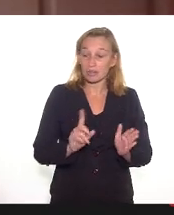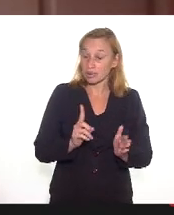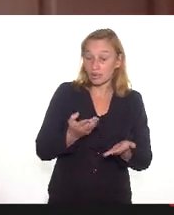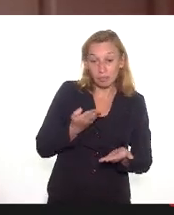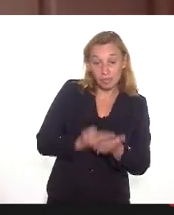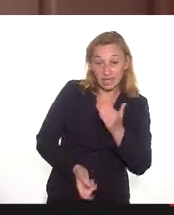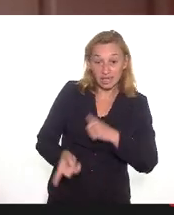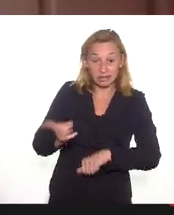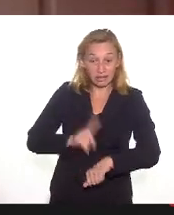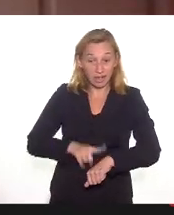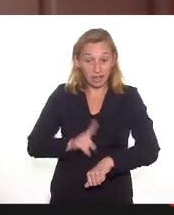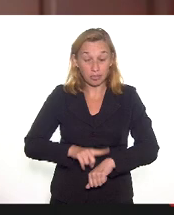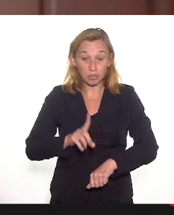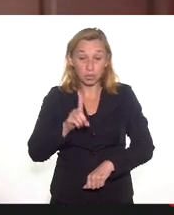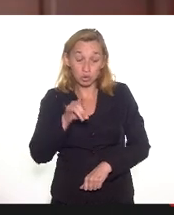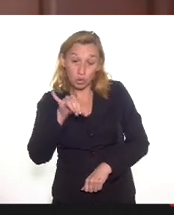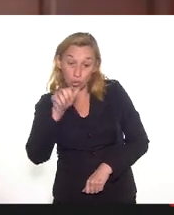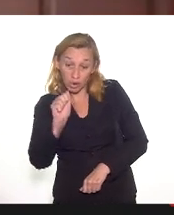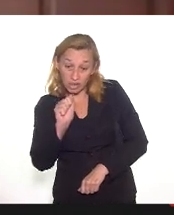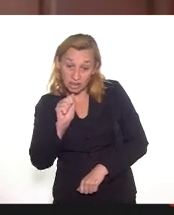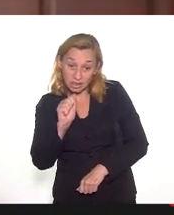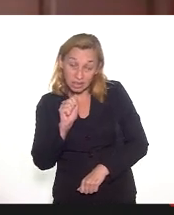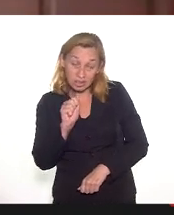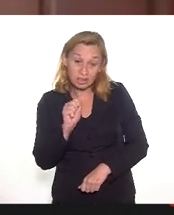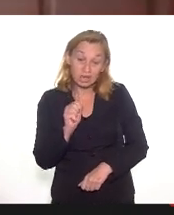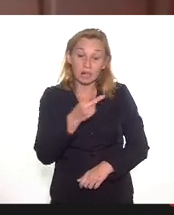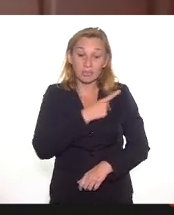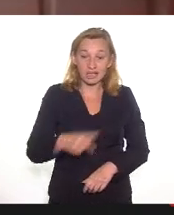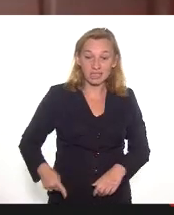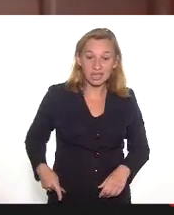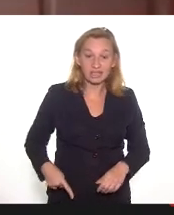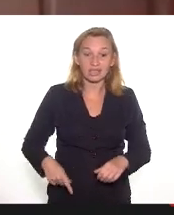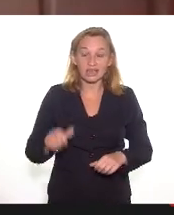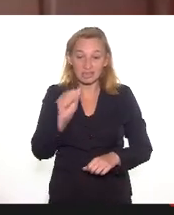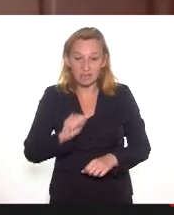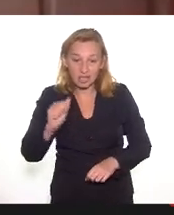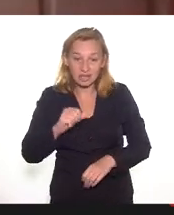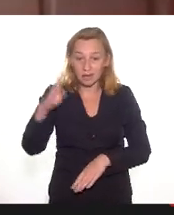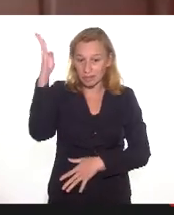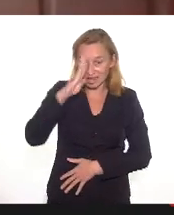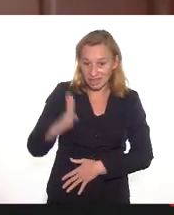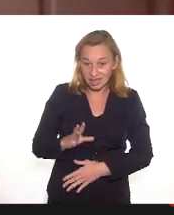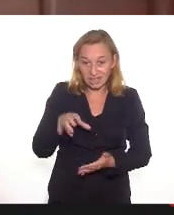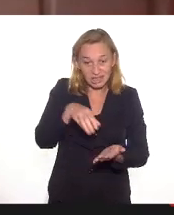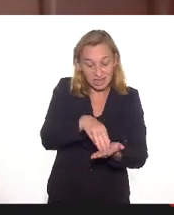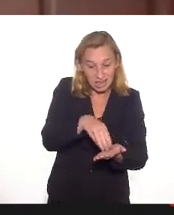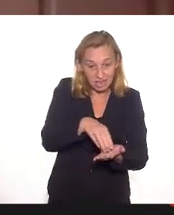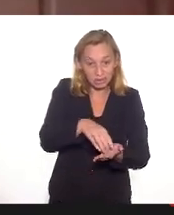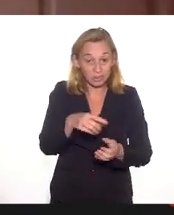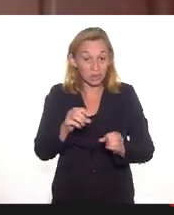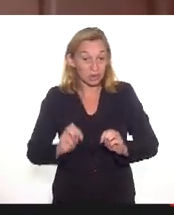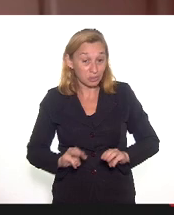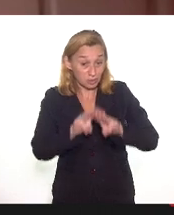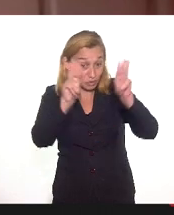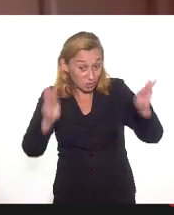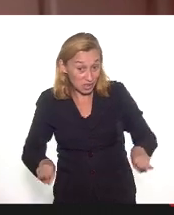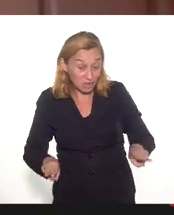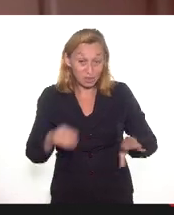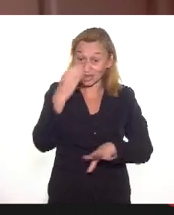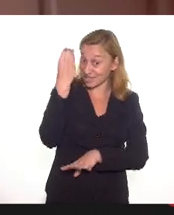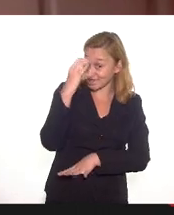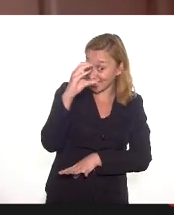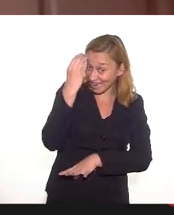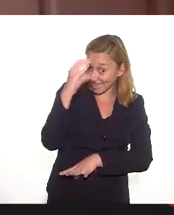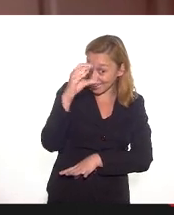tempo para o Douglas Falcão, presidente da Associação Brasileira de Centros, de Museus de Ciências,